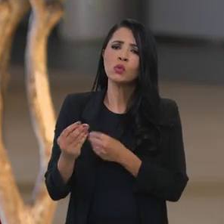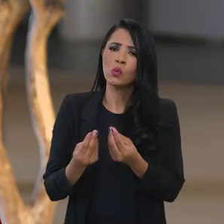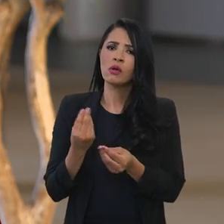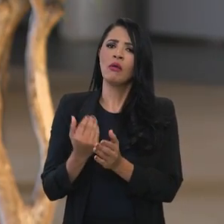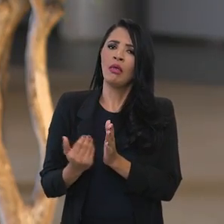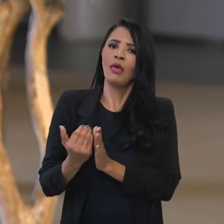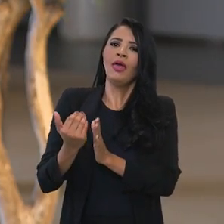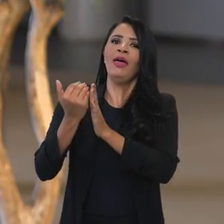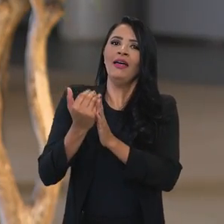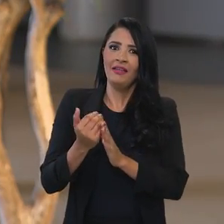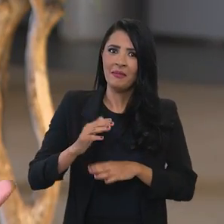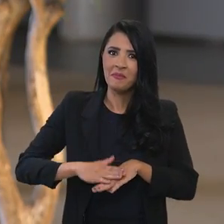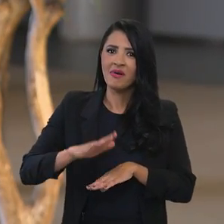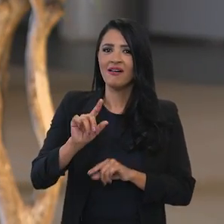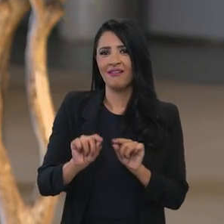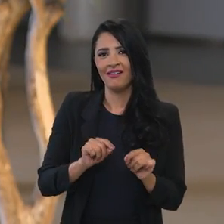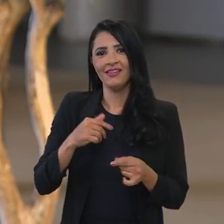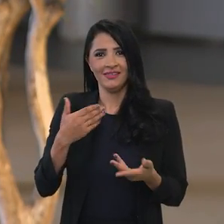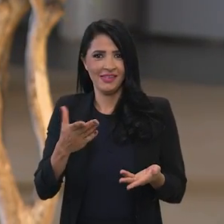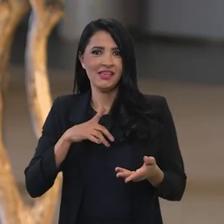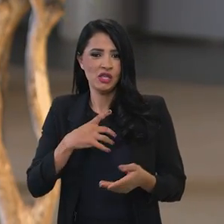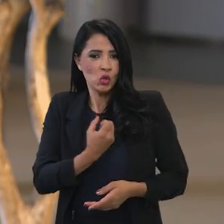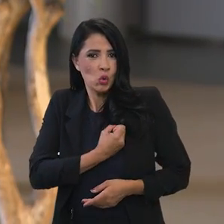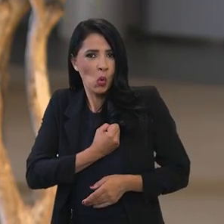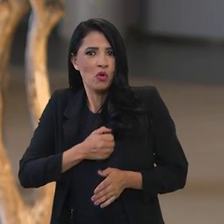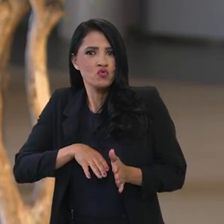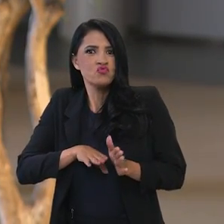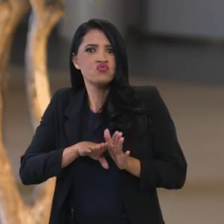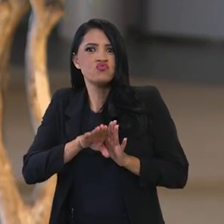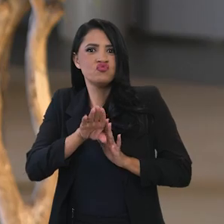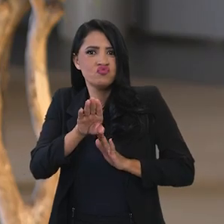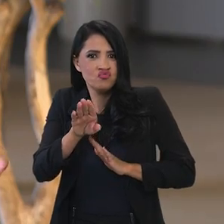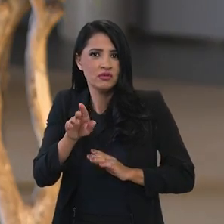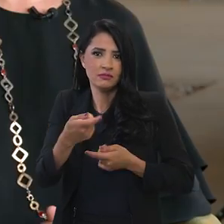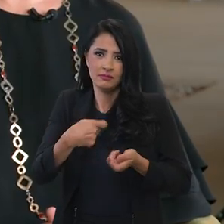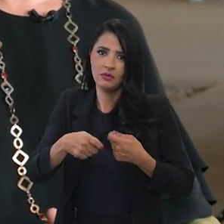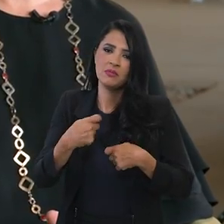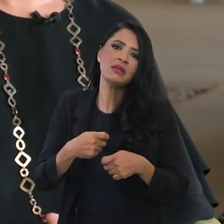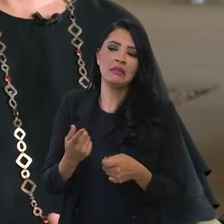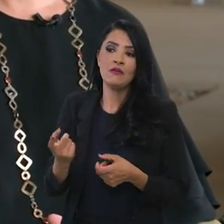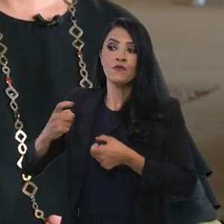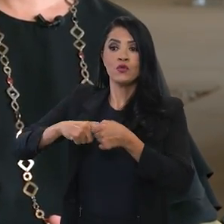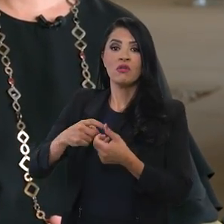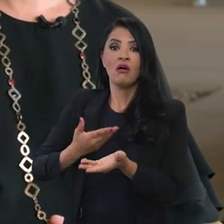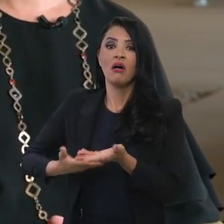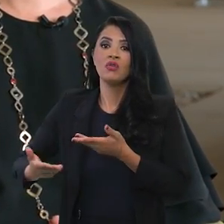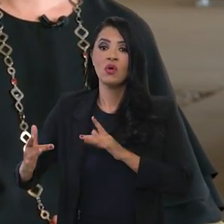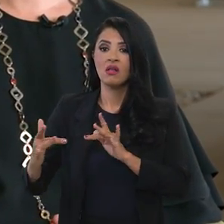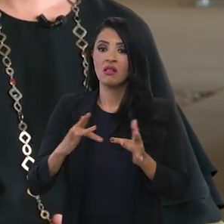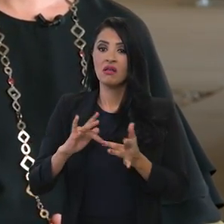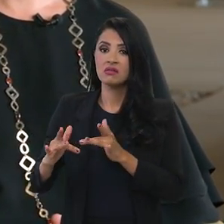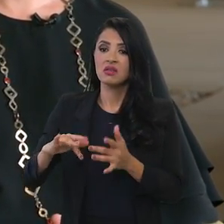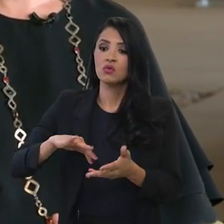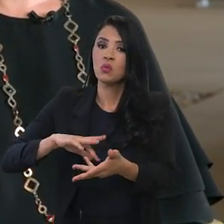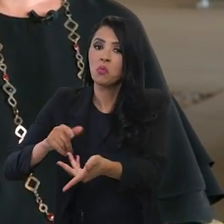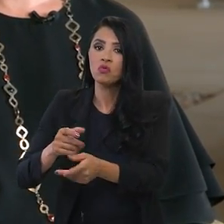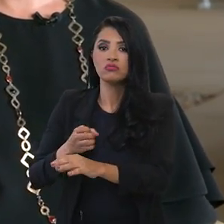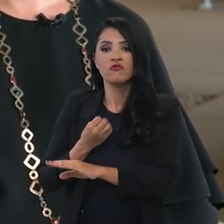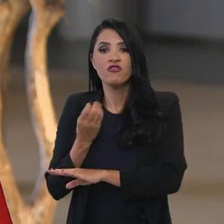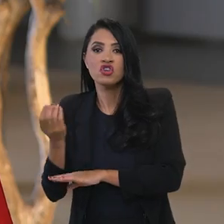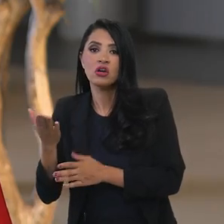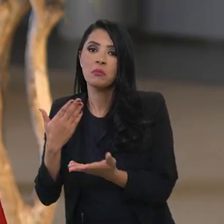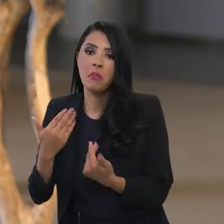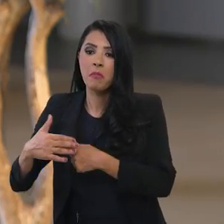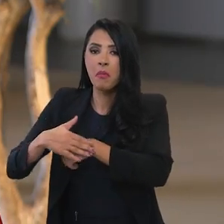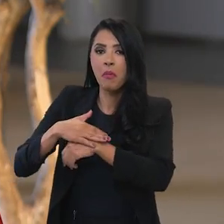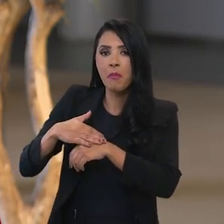número, tanto que tem resgatado a relação internacional, viajando, conversando com importantes parceiros.